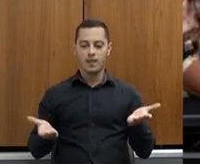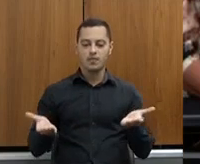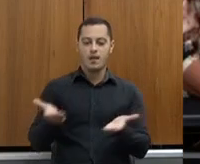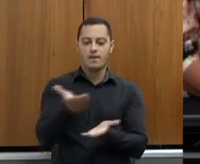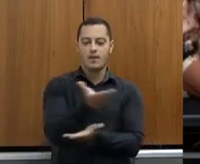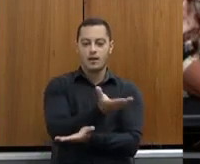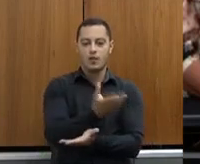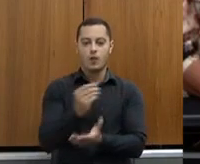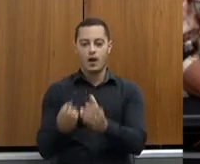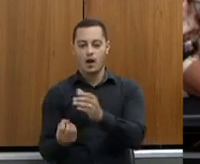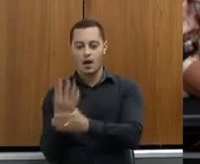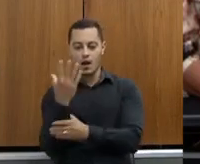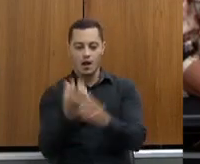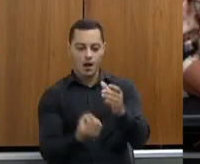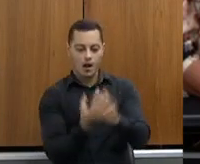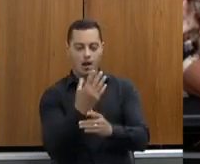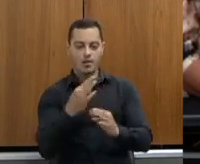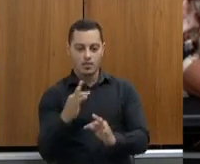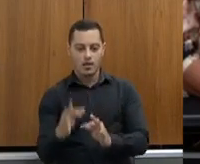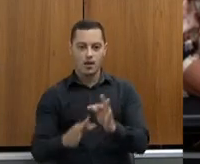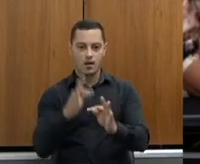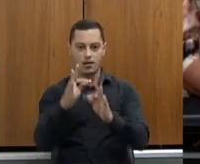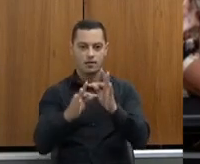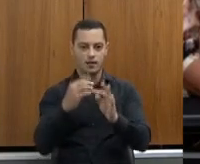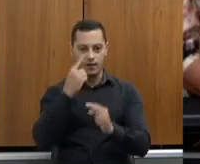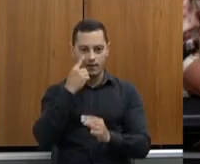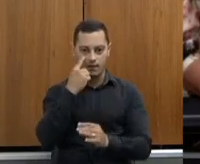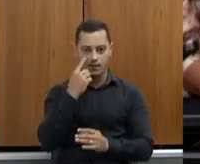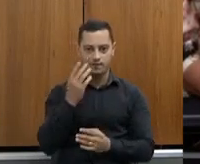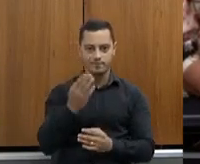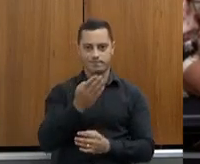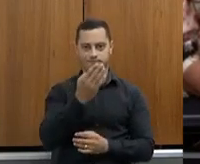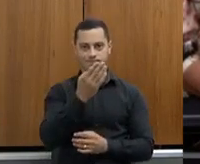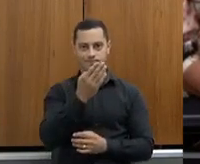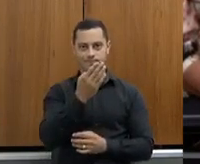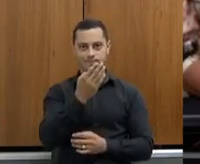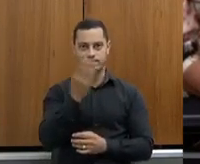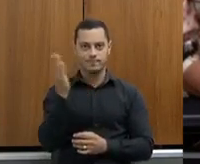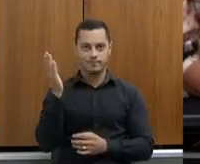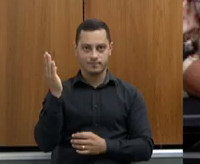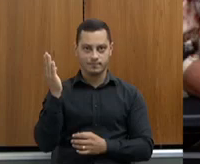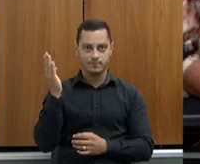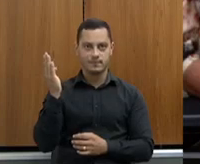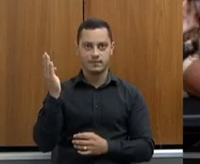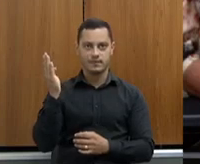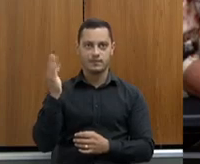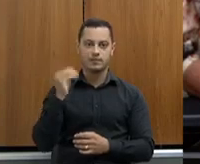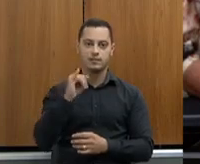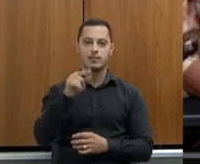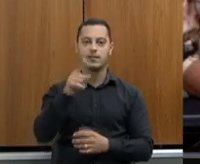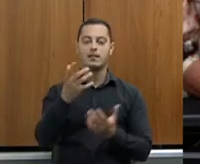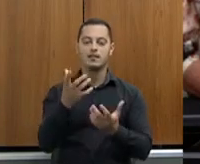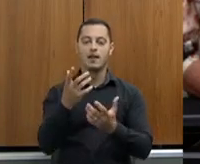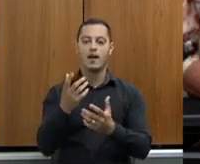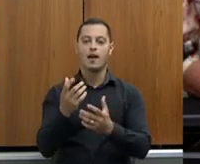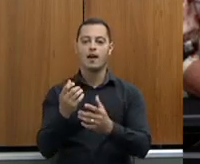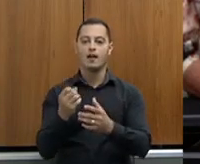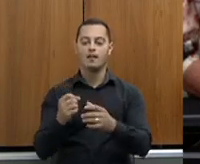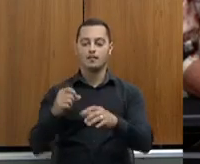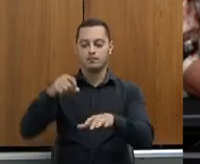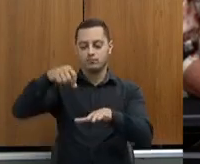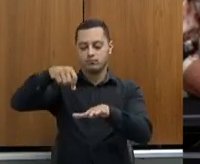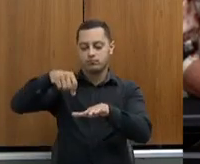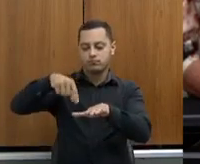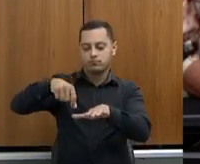tecnologia, os números mostram aí a questão de mudas. Se um de vocês quiser produzir hoje Oliveira e procurar a Epamig para comprar,